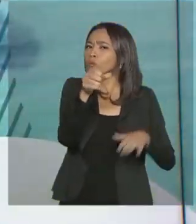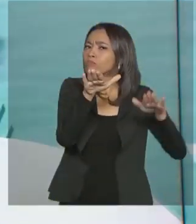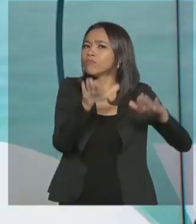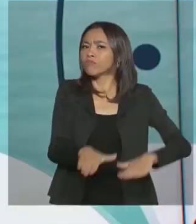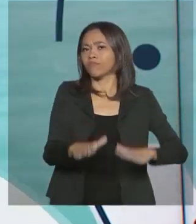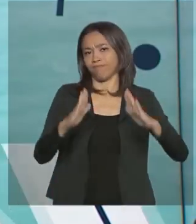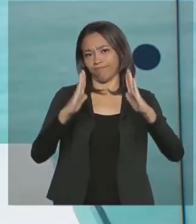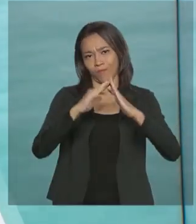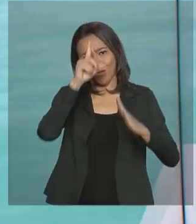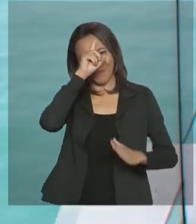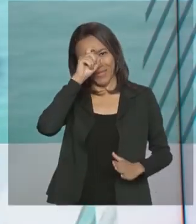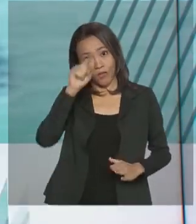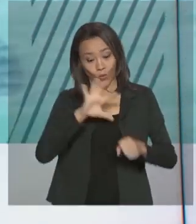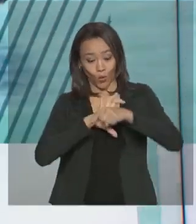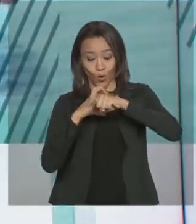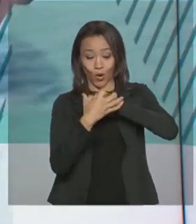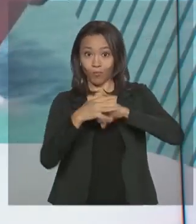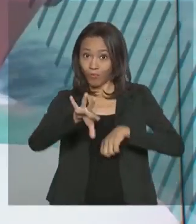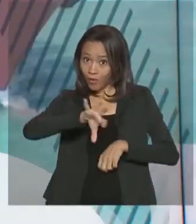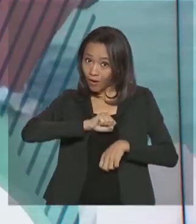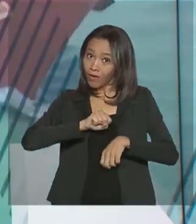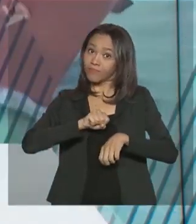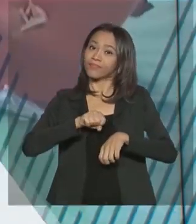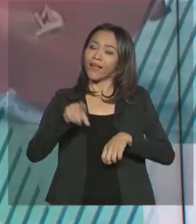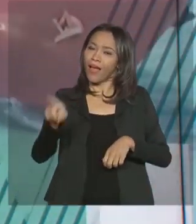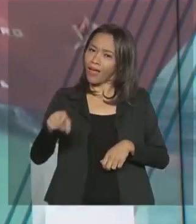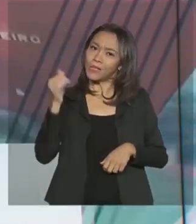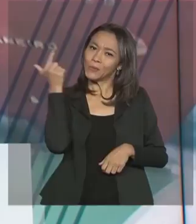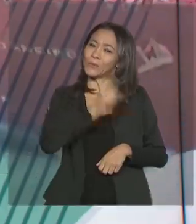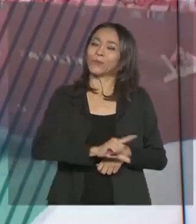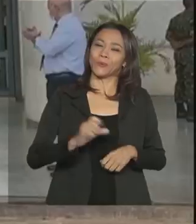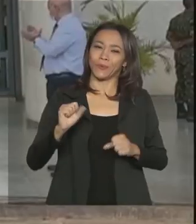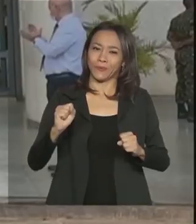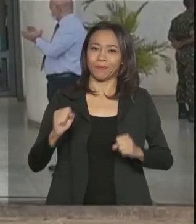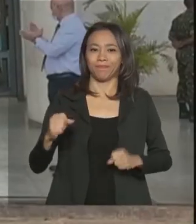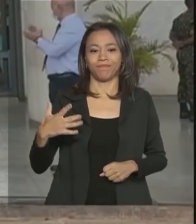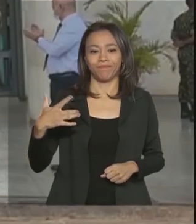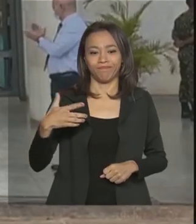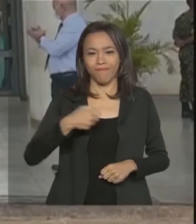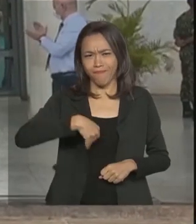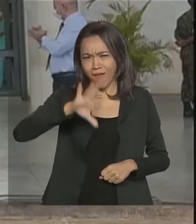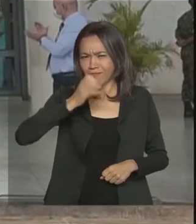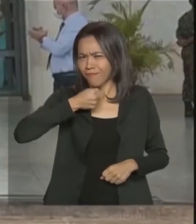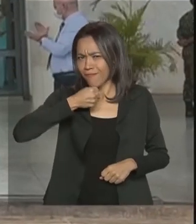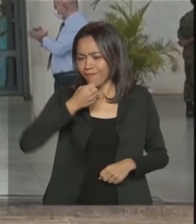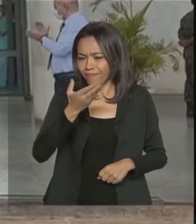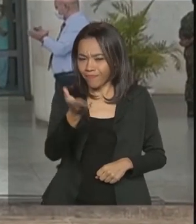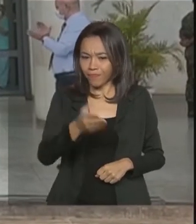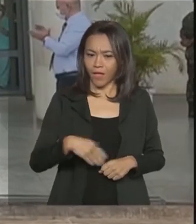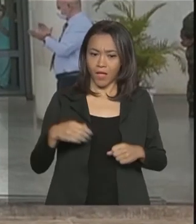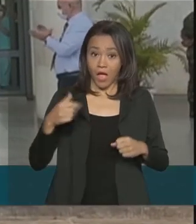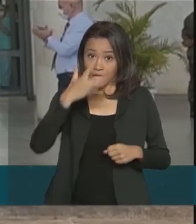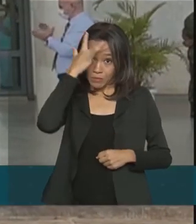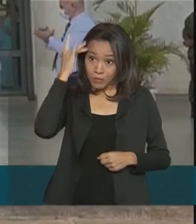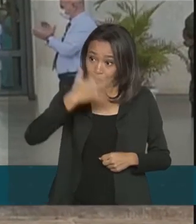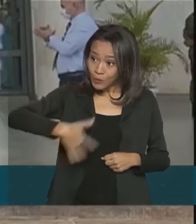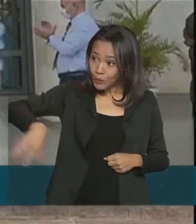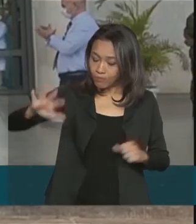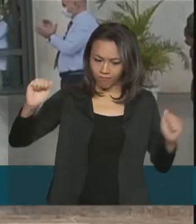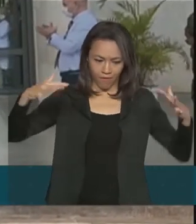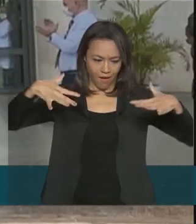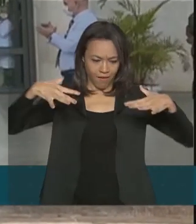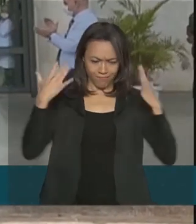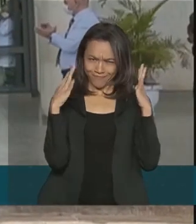coronavírus. É o brasileiro mais velho a superar a doença. Sob aplausos de toda a equipe,